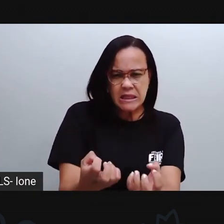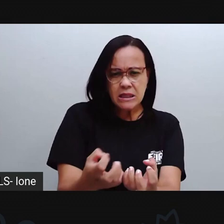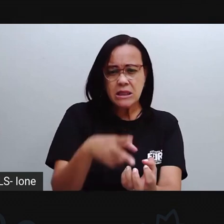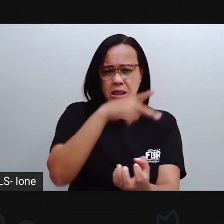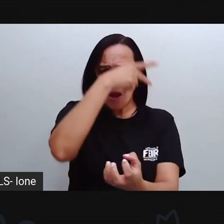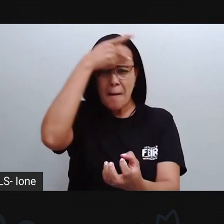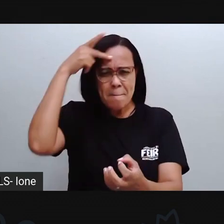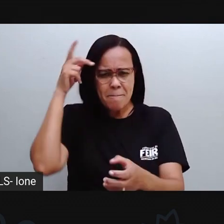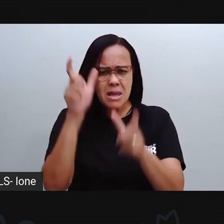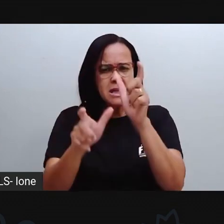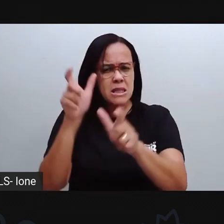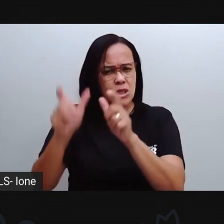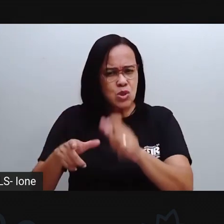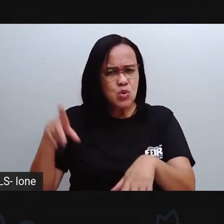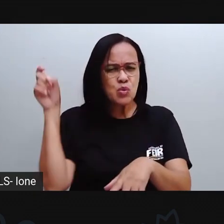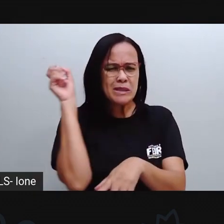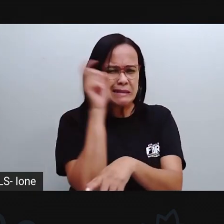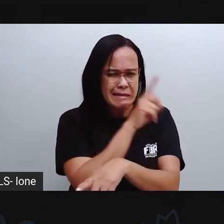maltratada.